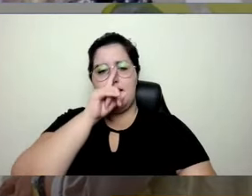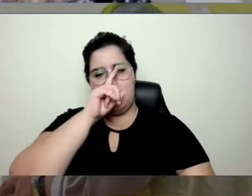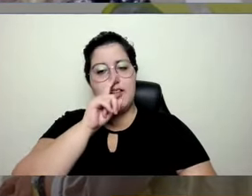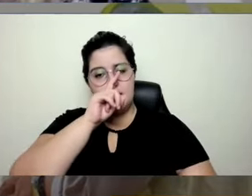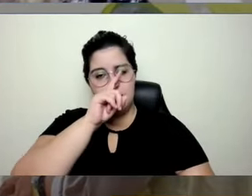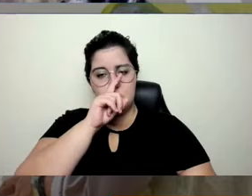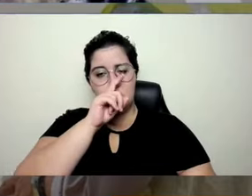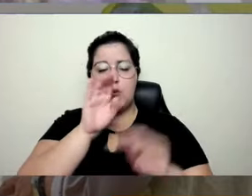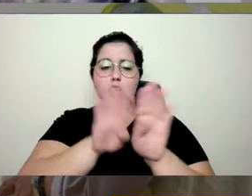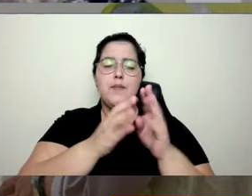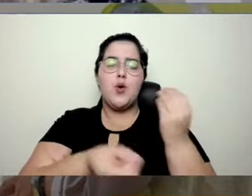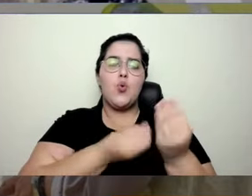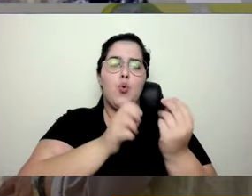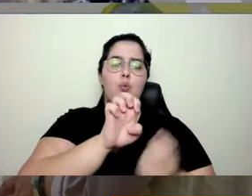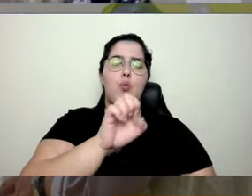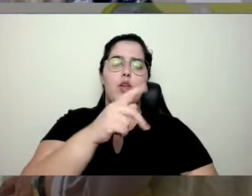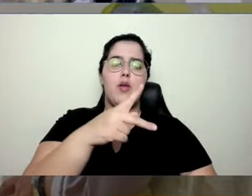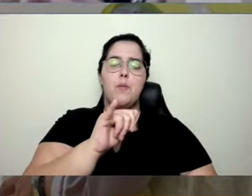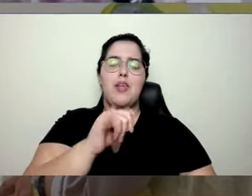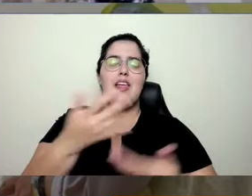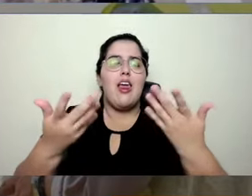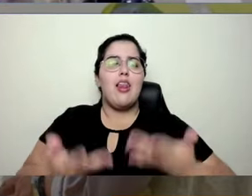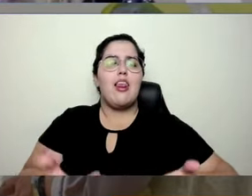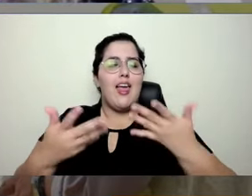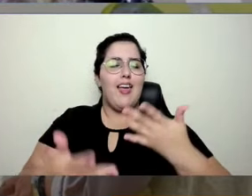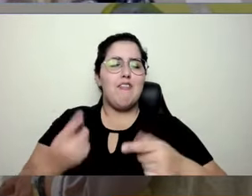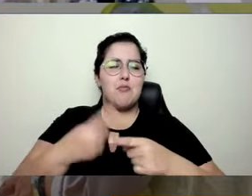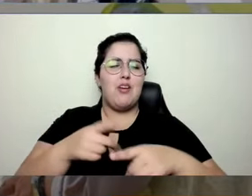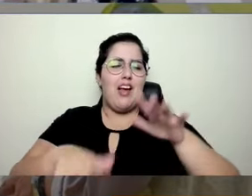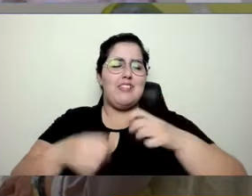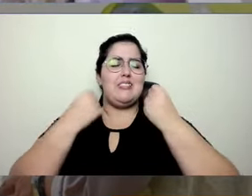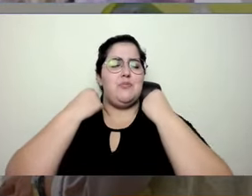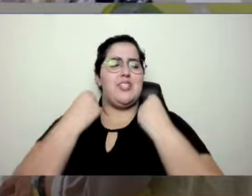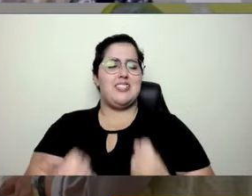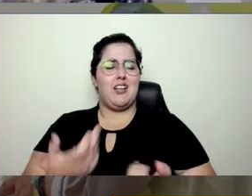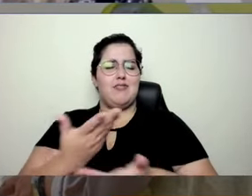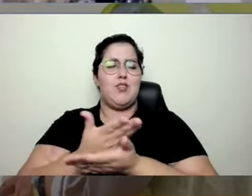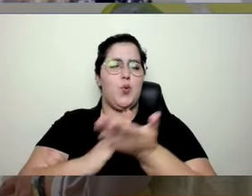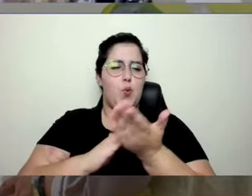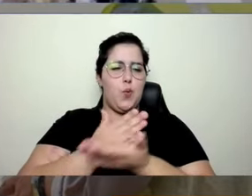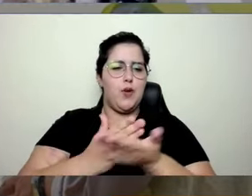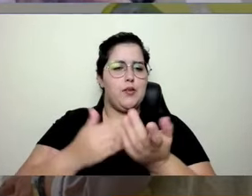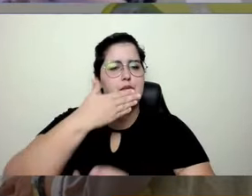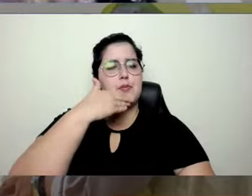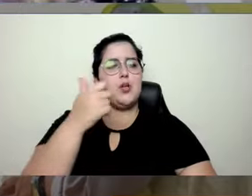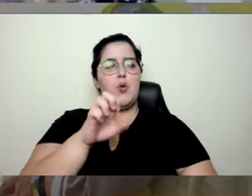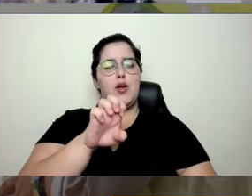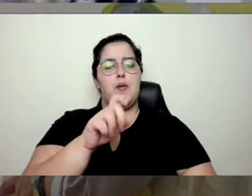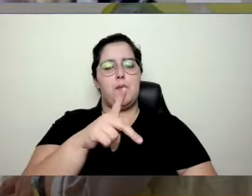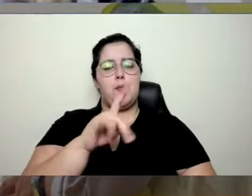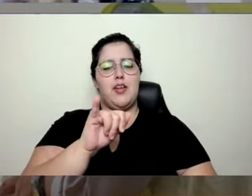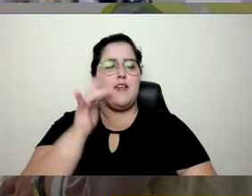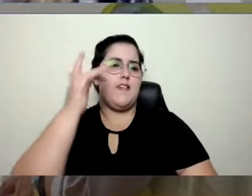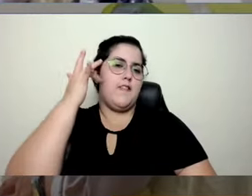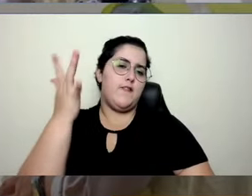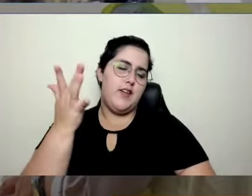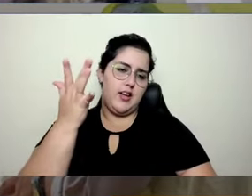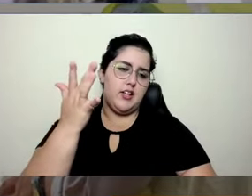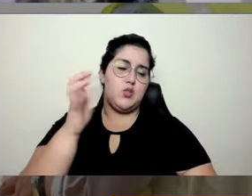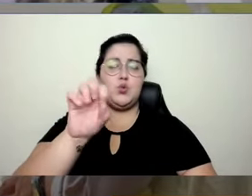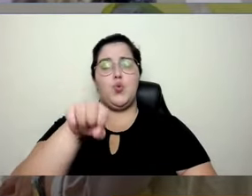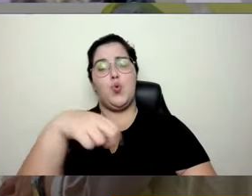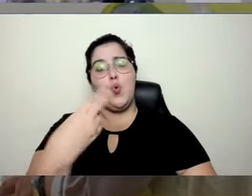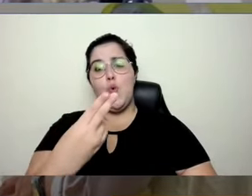como que a gente consegue fazer eles serem mais leves, mais eficazes, mais intuitivos? Ou então, poxa,